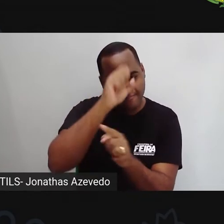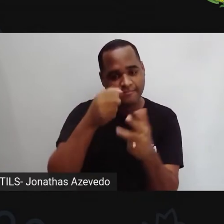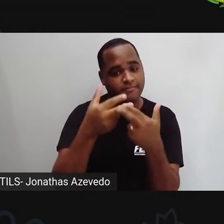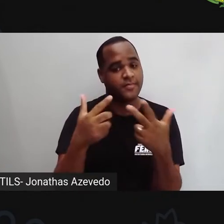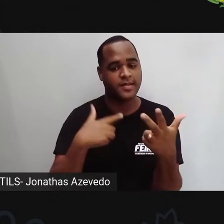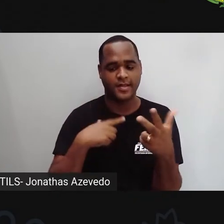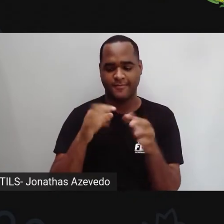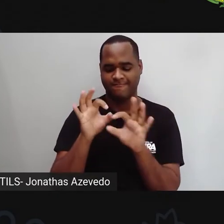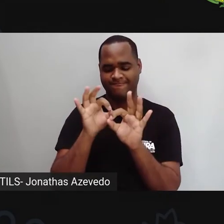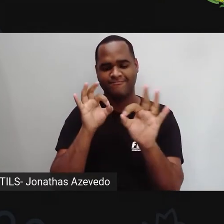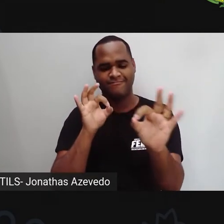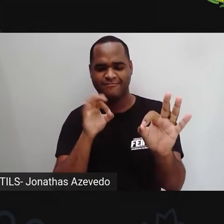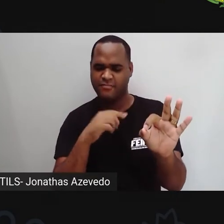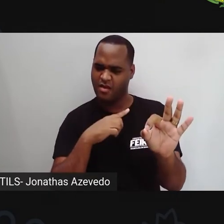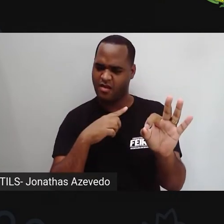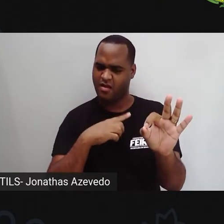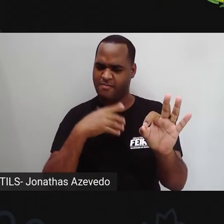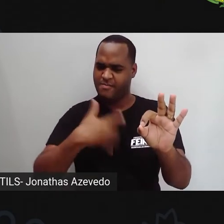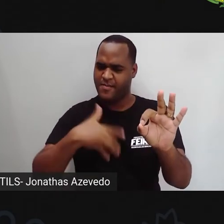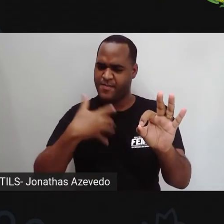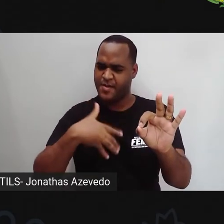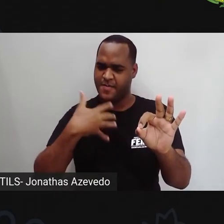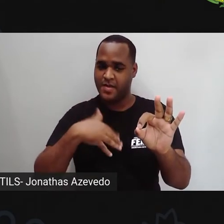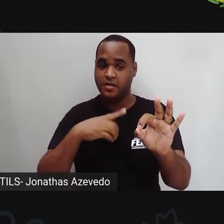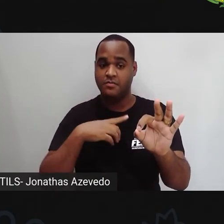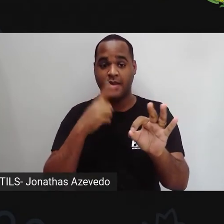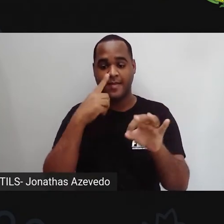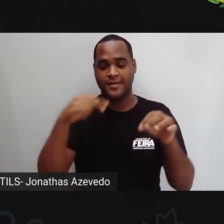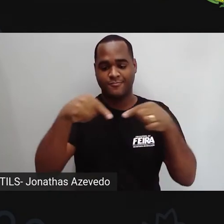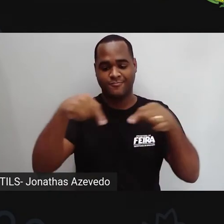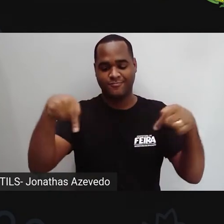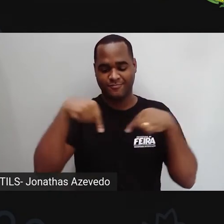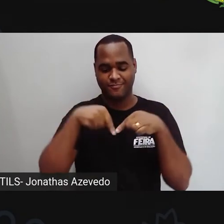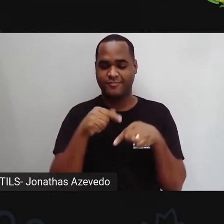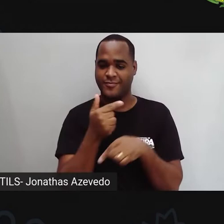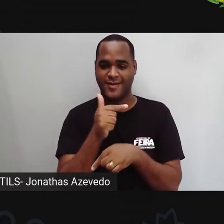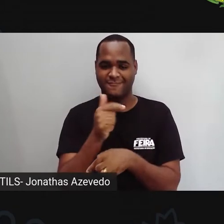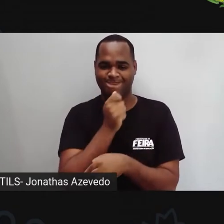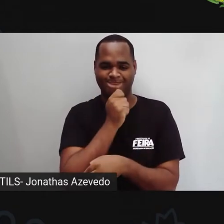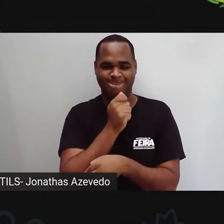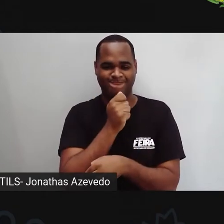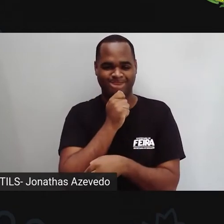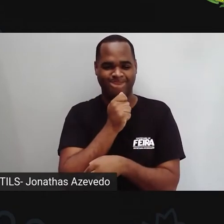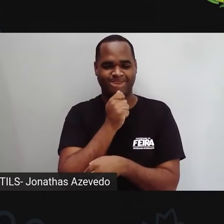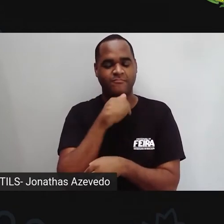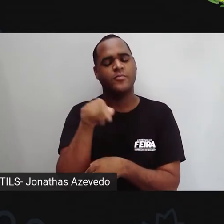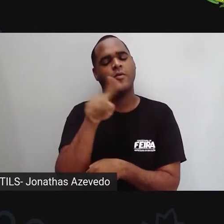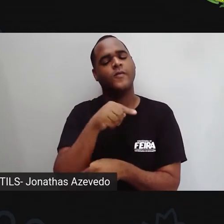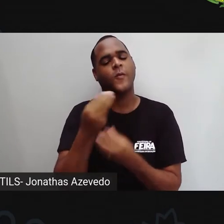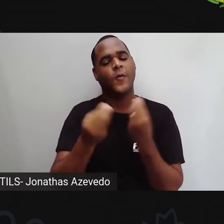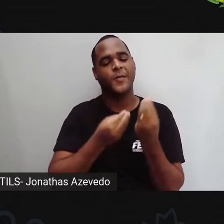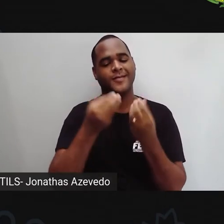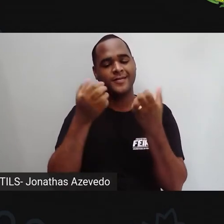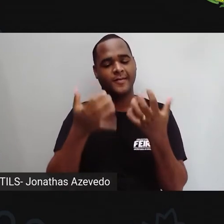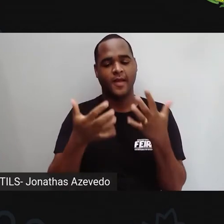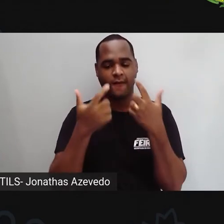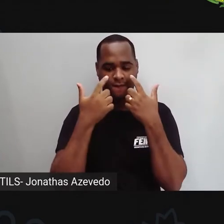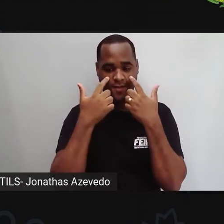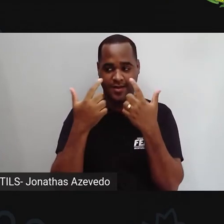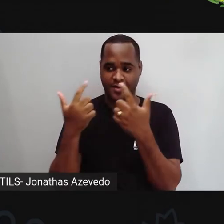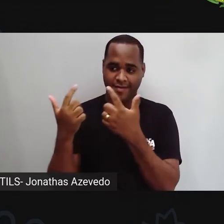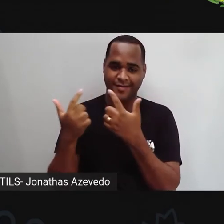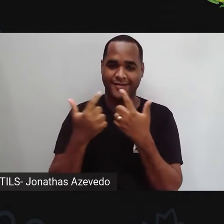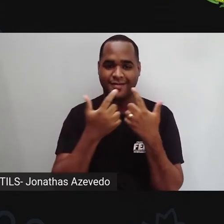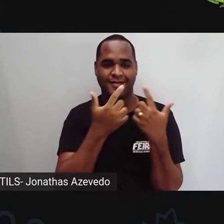distante, mesmo não estando no espaço da sala de aula, nós nos deparamos aí